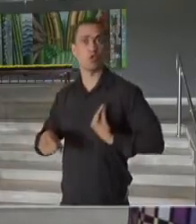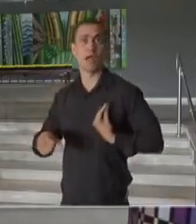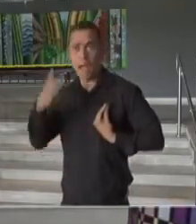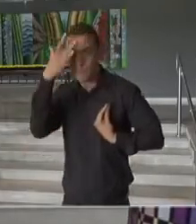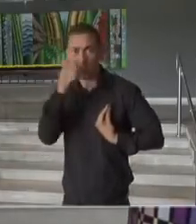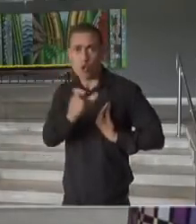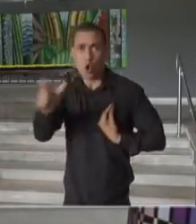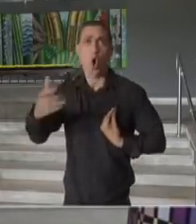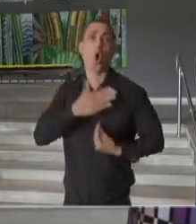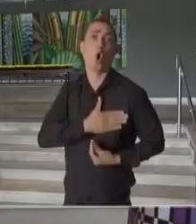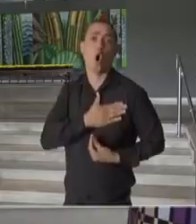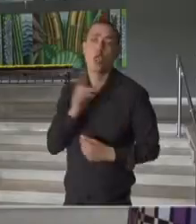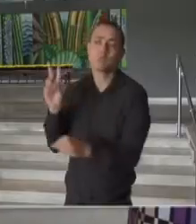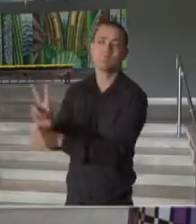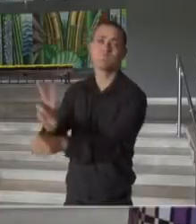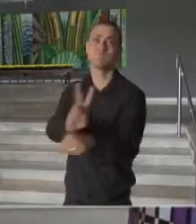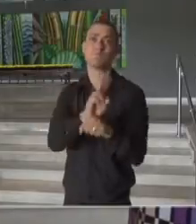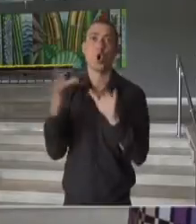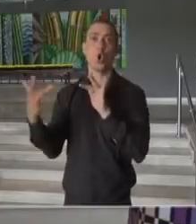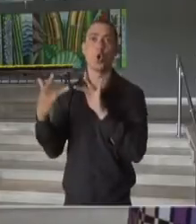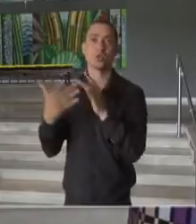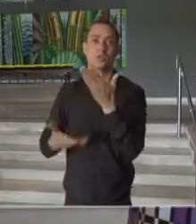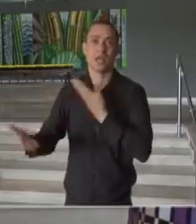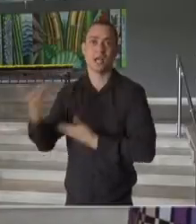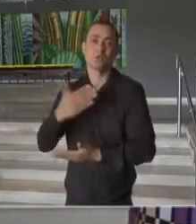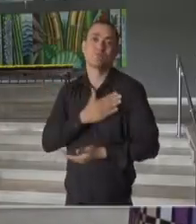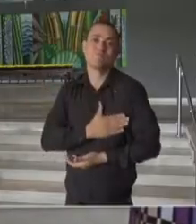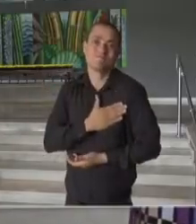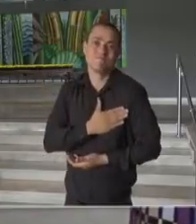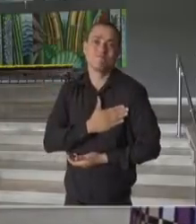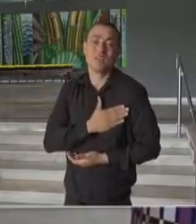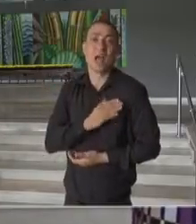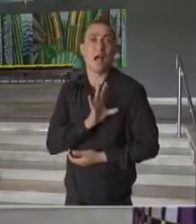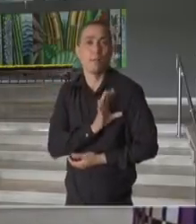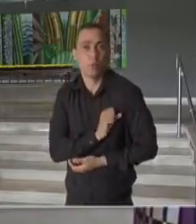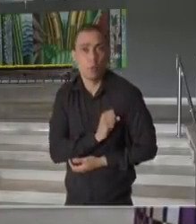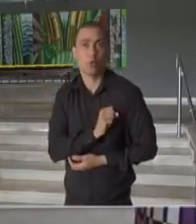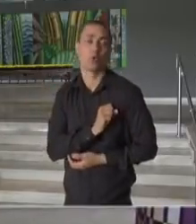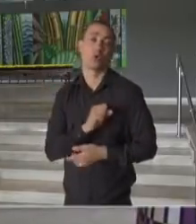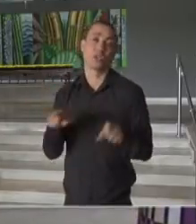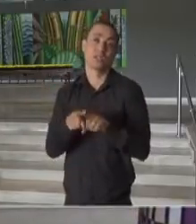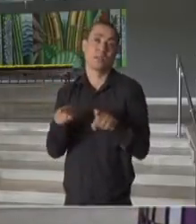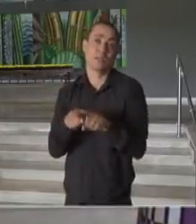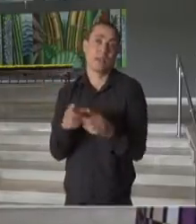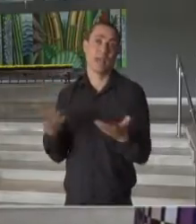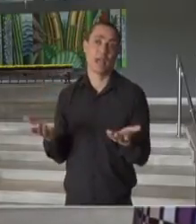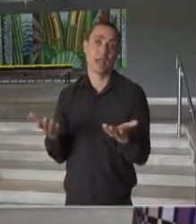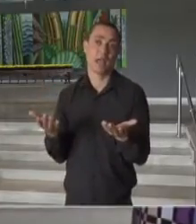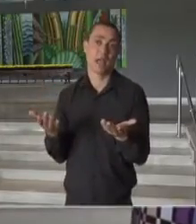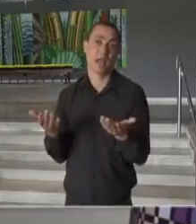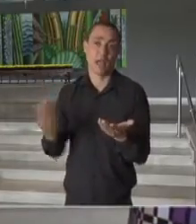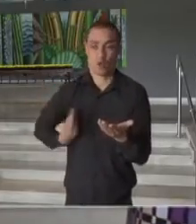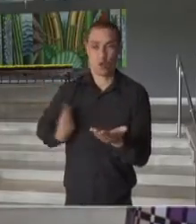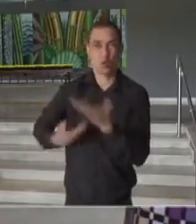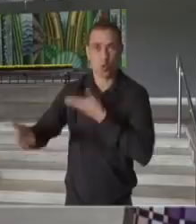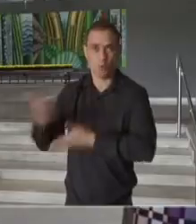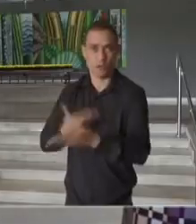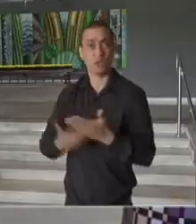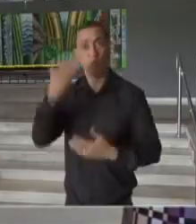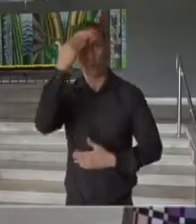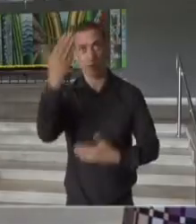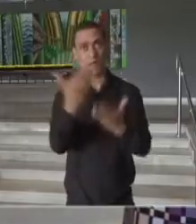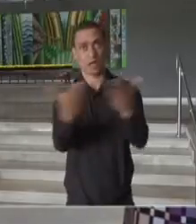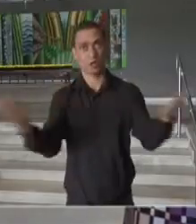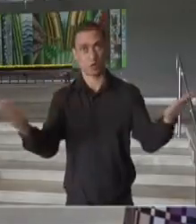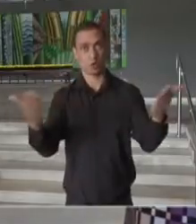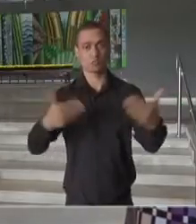com as quais você mantém uma relação afetiva, de amor e de bom convívio. Obrigado a todos,